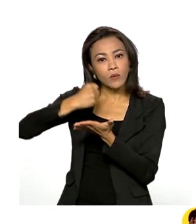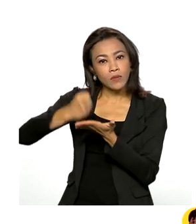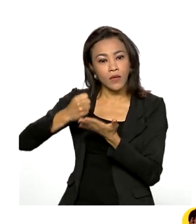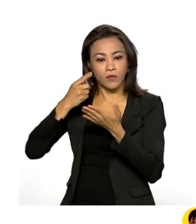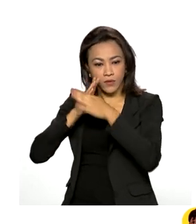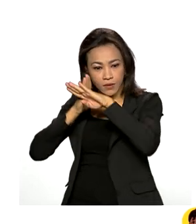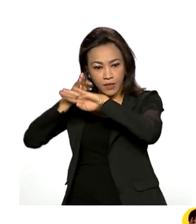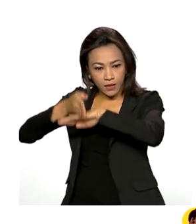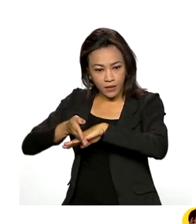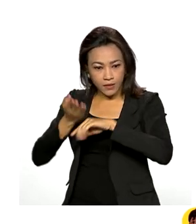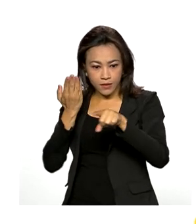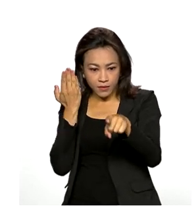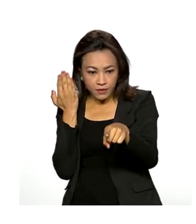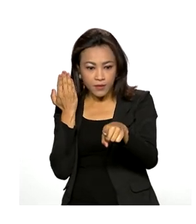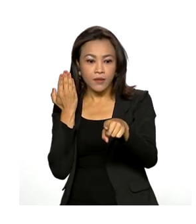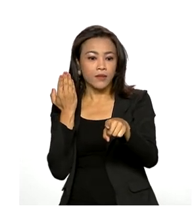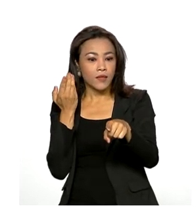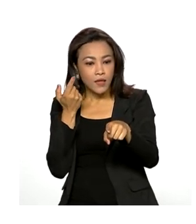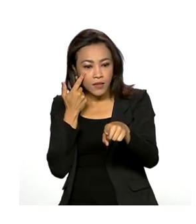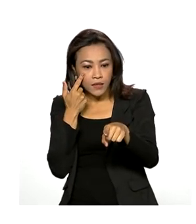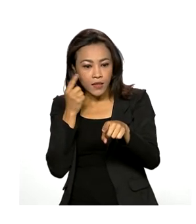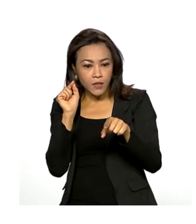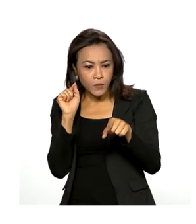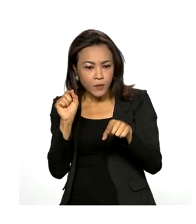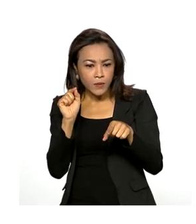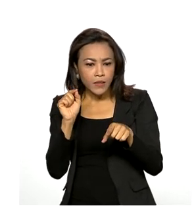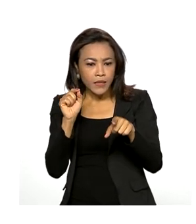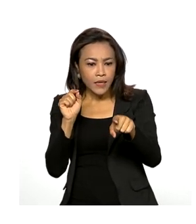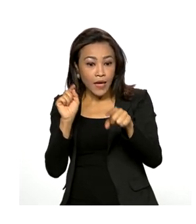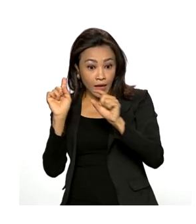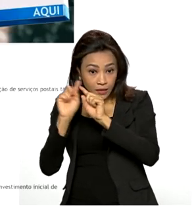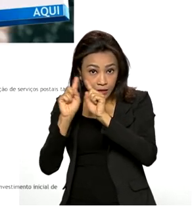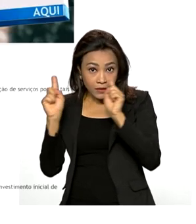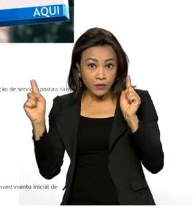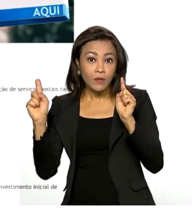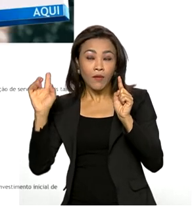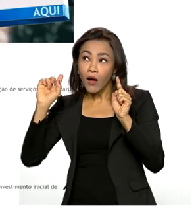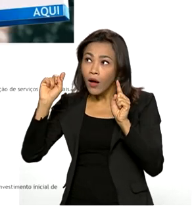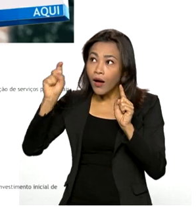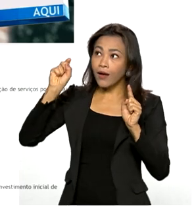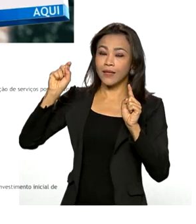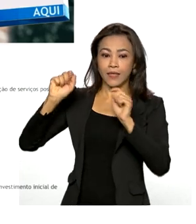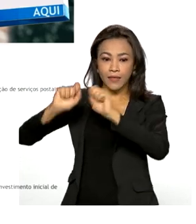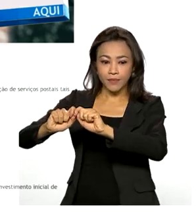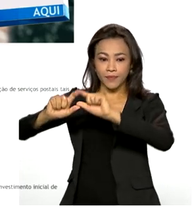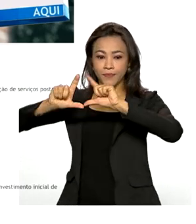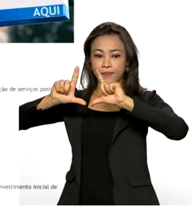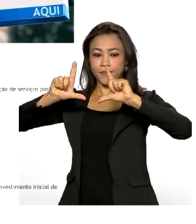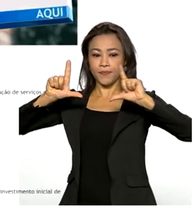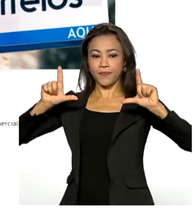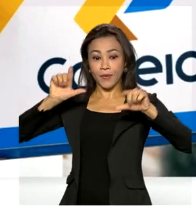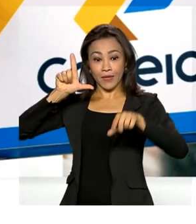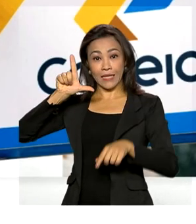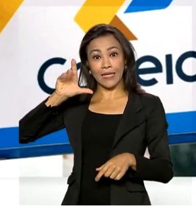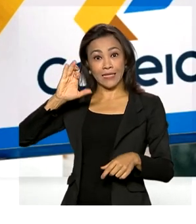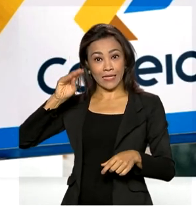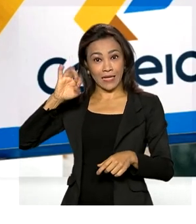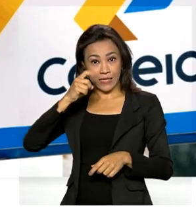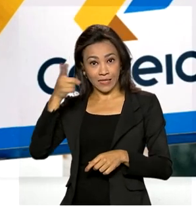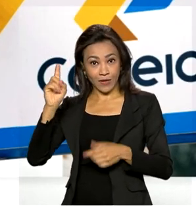específica, nós temos ali um item para fornecedores, em que ele pode clicar em licitação, Correios